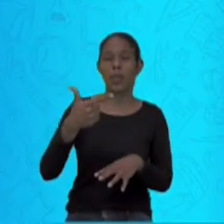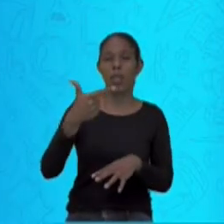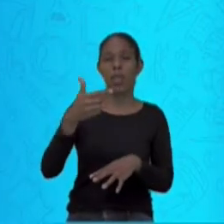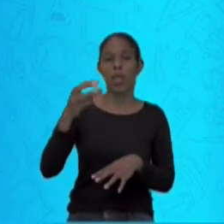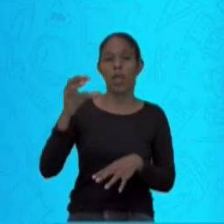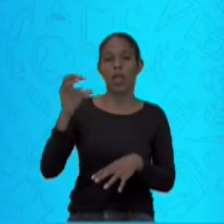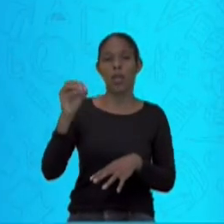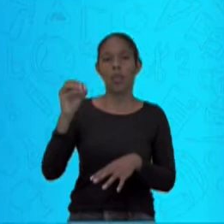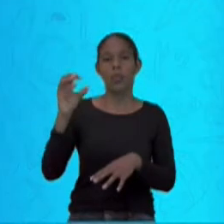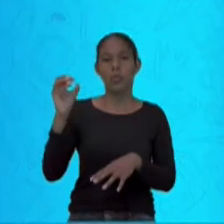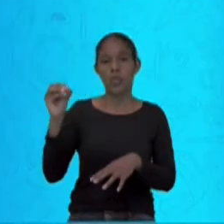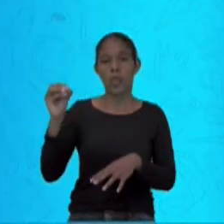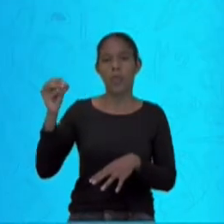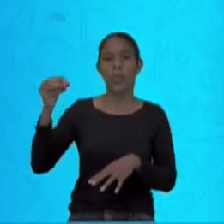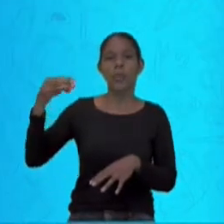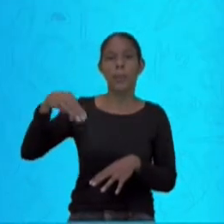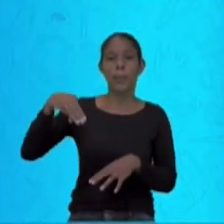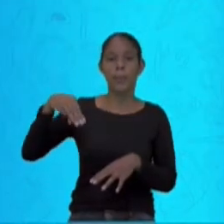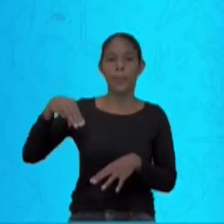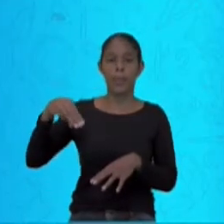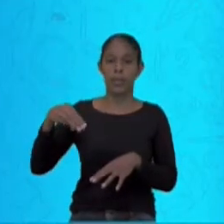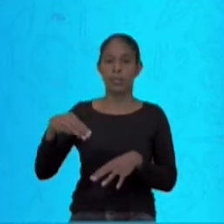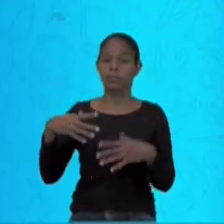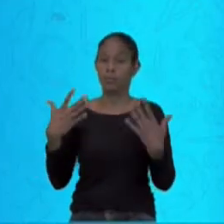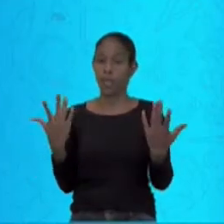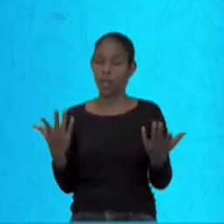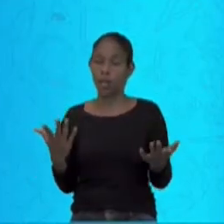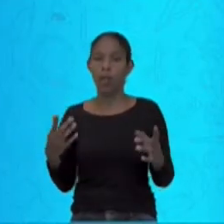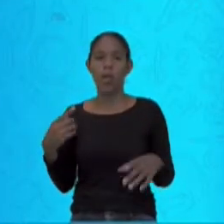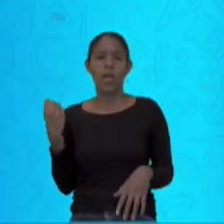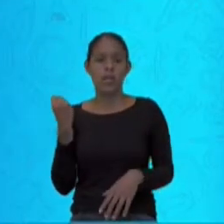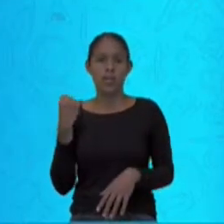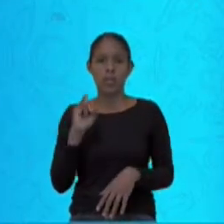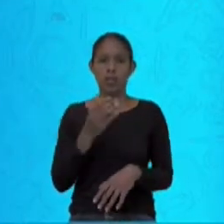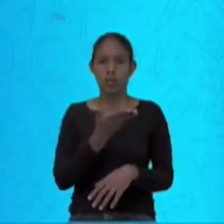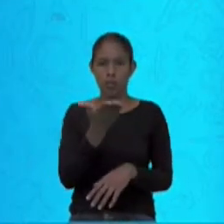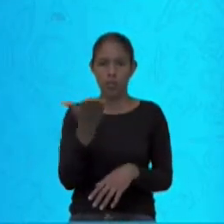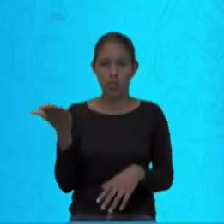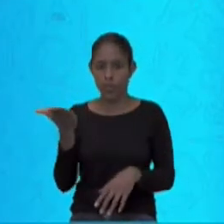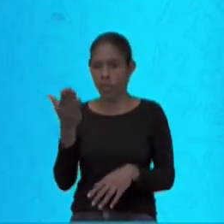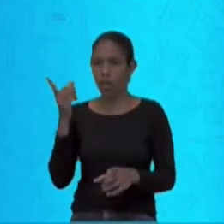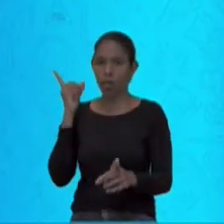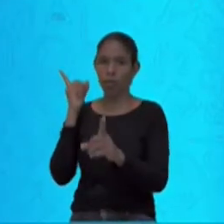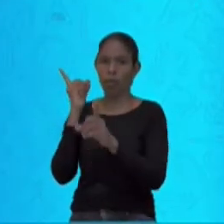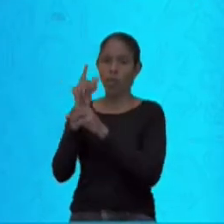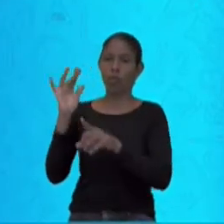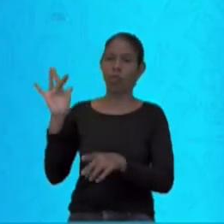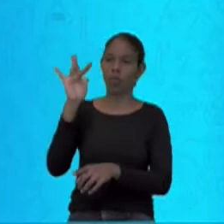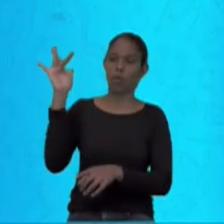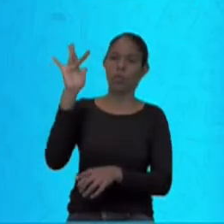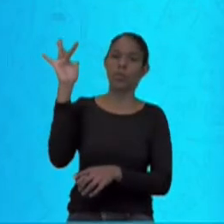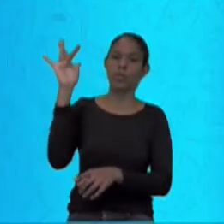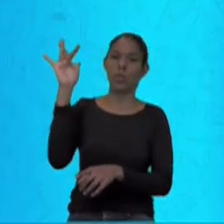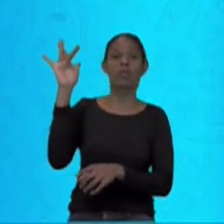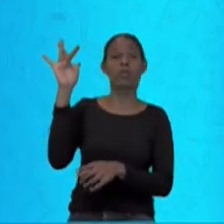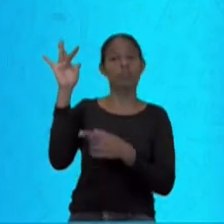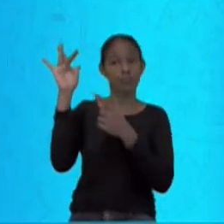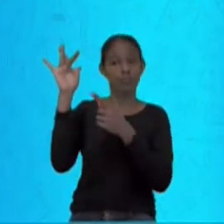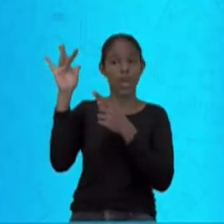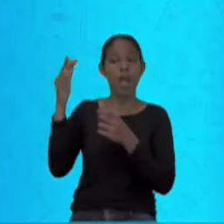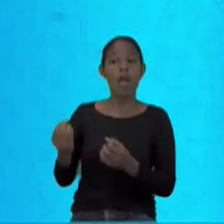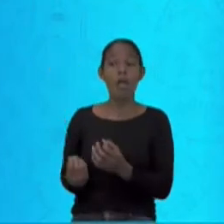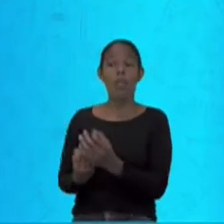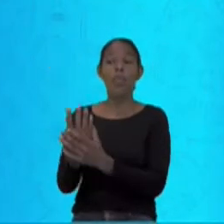observação importante. O Aedes aegypti, o voo dele, não é de longa escala, aproximadamente 200